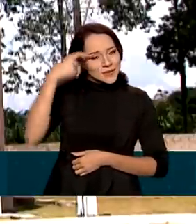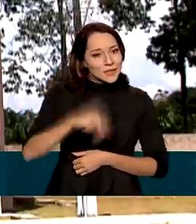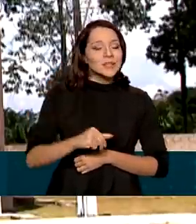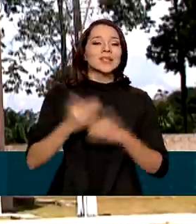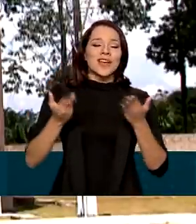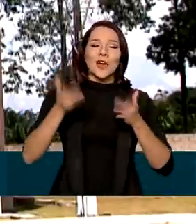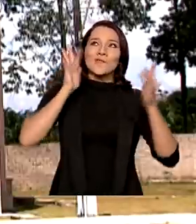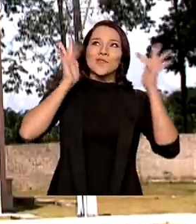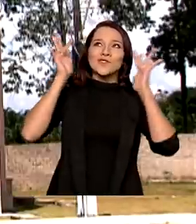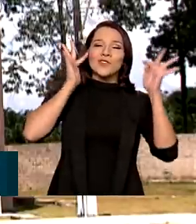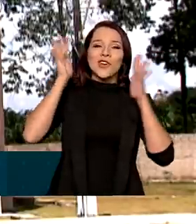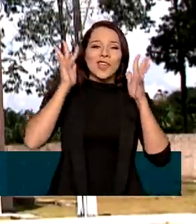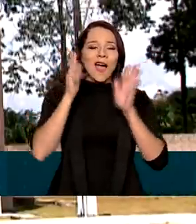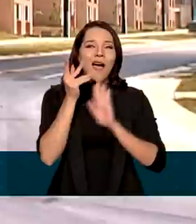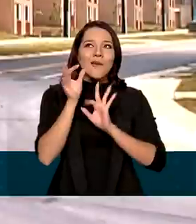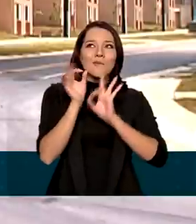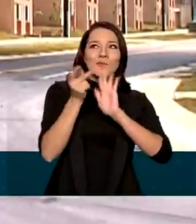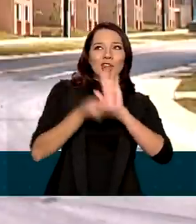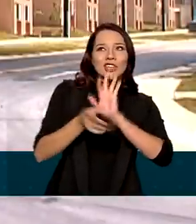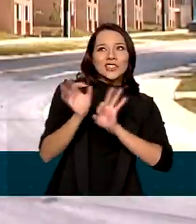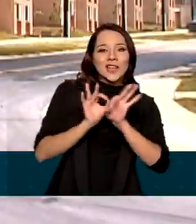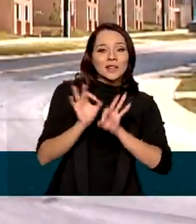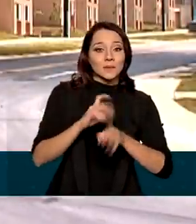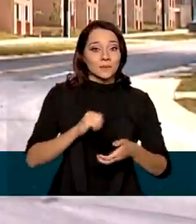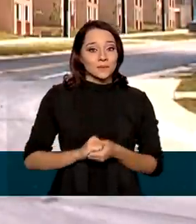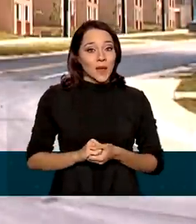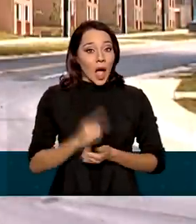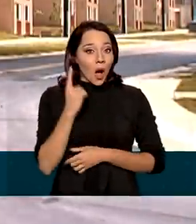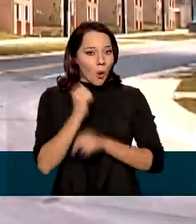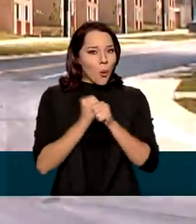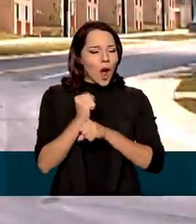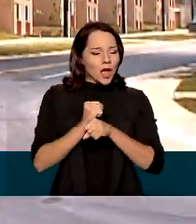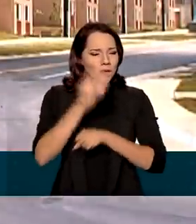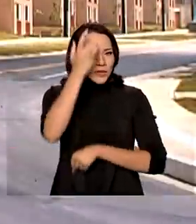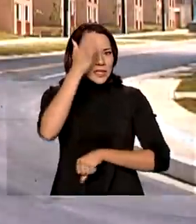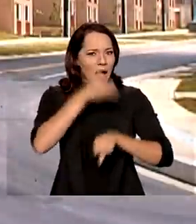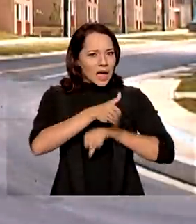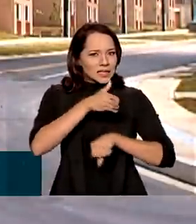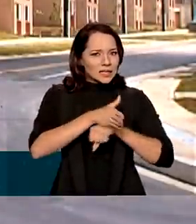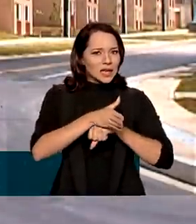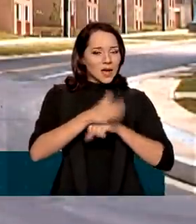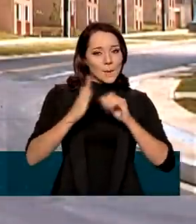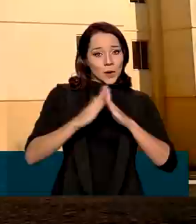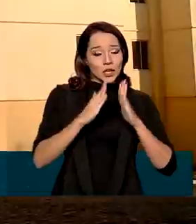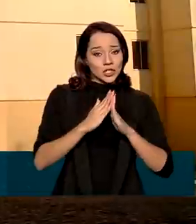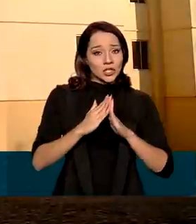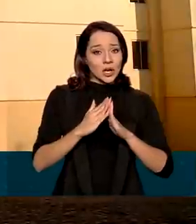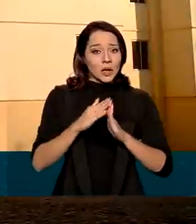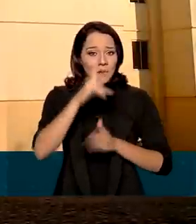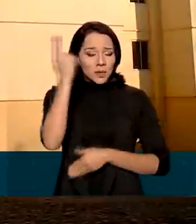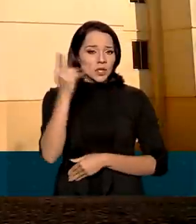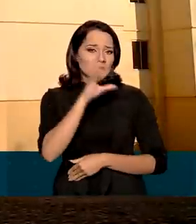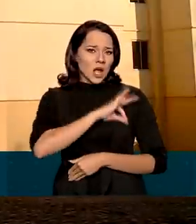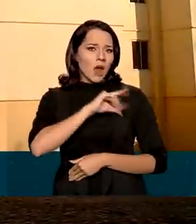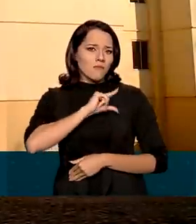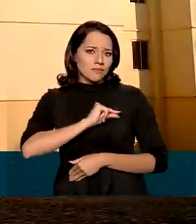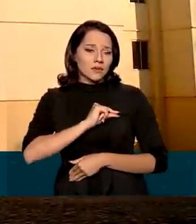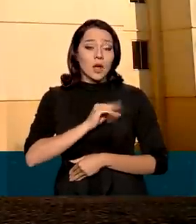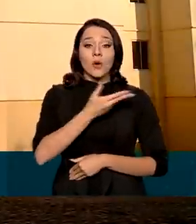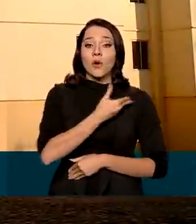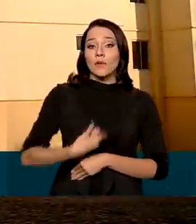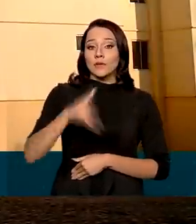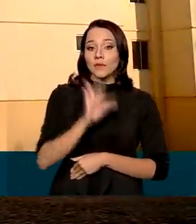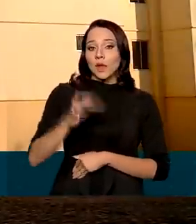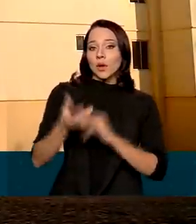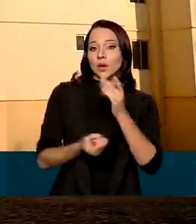pode sonhar e fazer planos. Há um ano, para facilitar o acesso à moradia para famílias de baixa renda, o governo federal